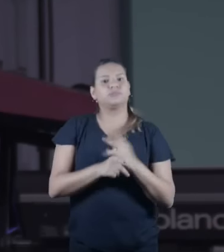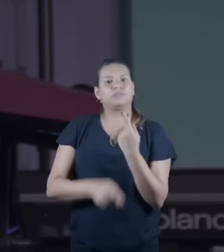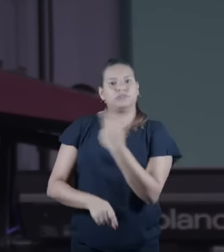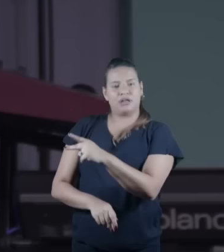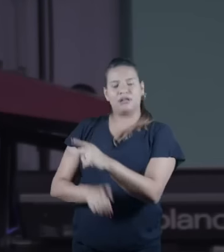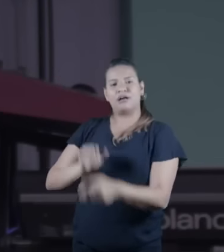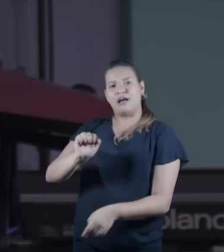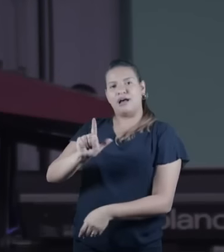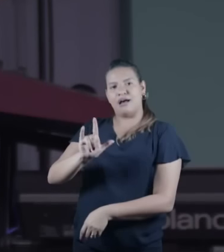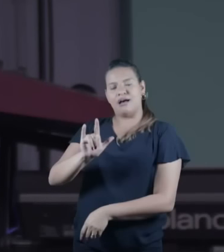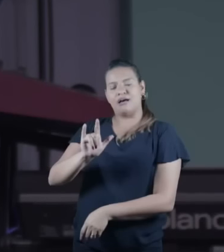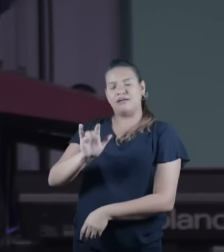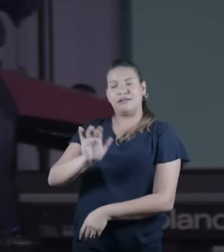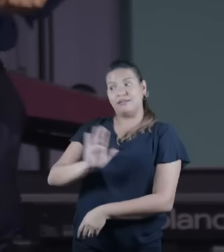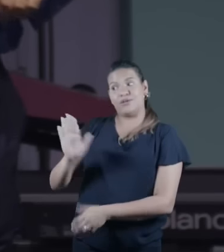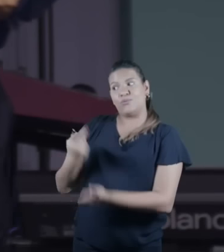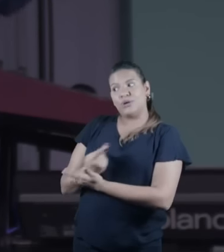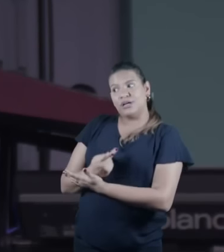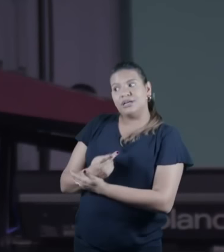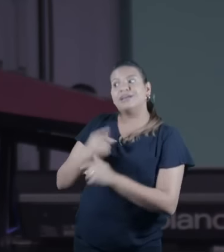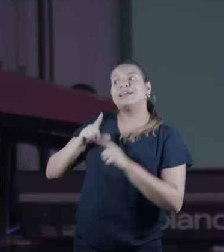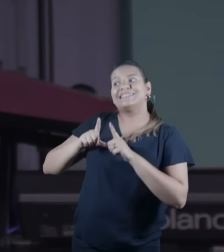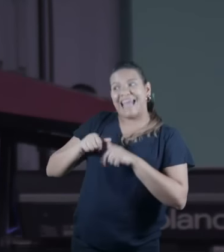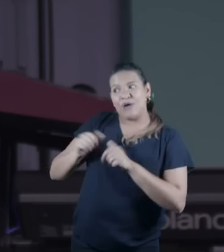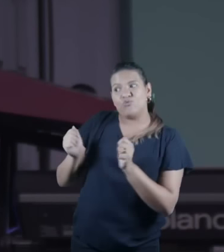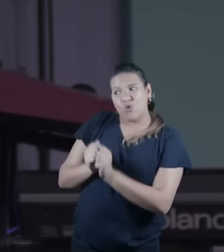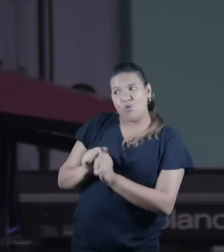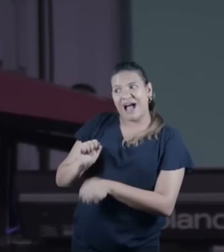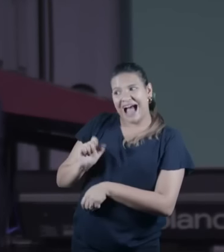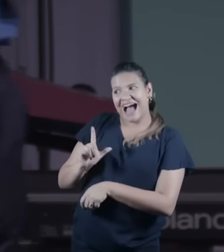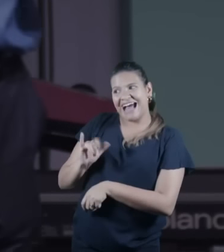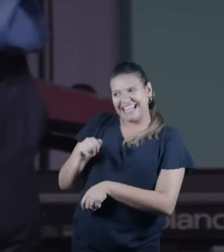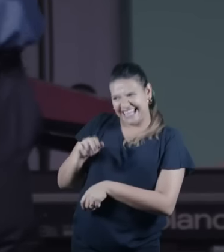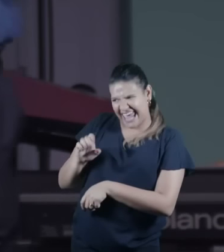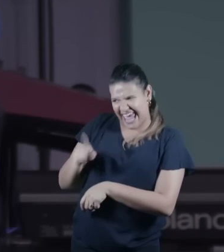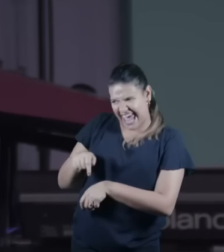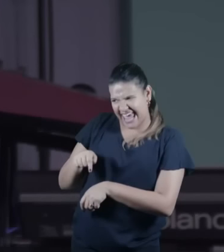Israel com Aline Israel com Aline não adianta elogiar né